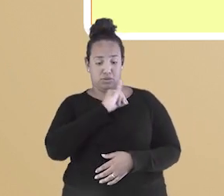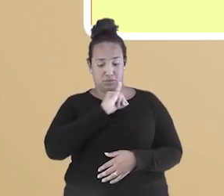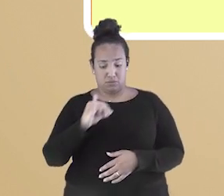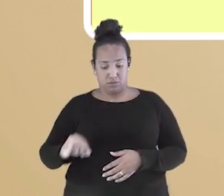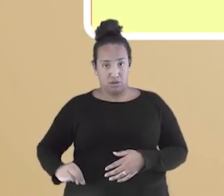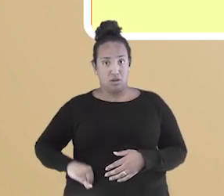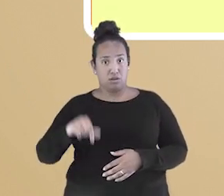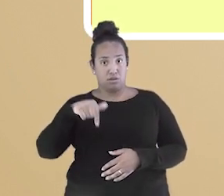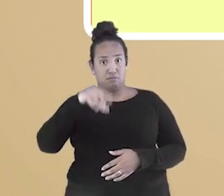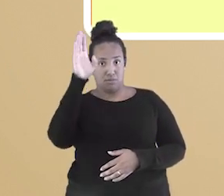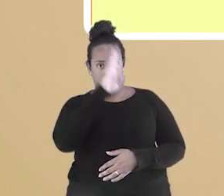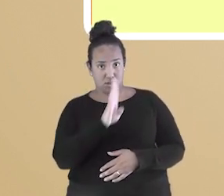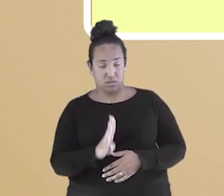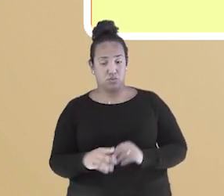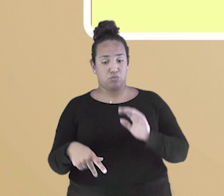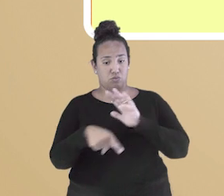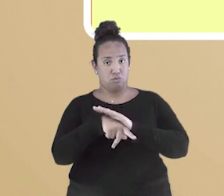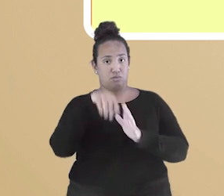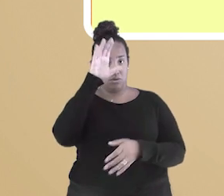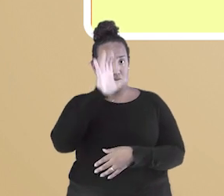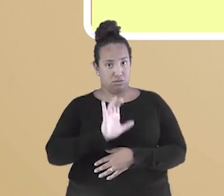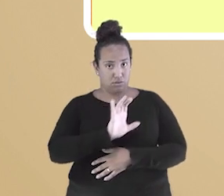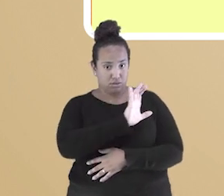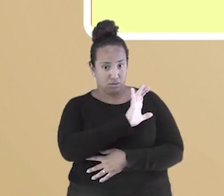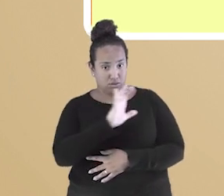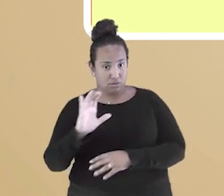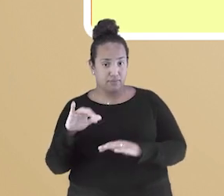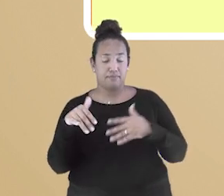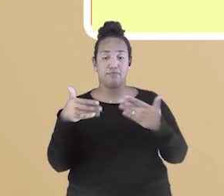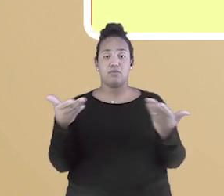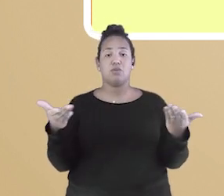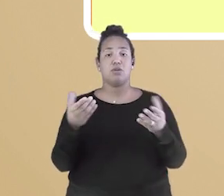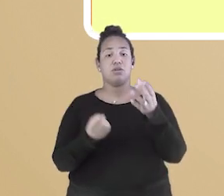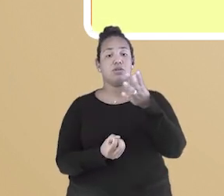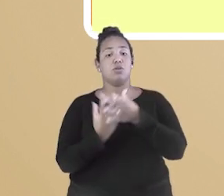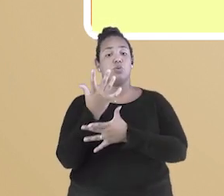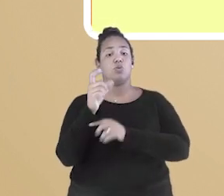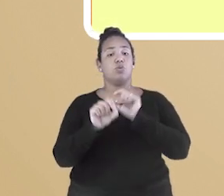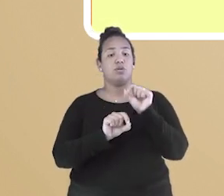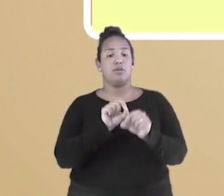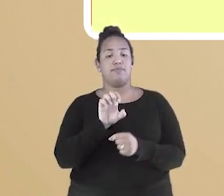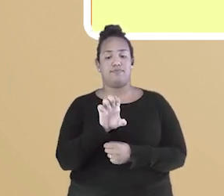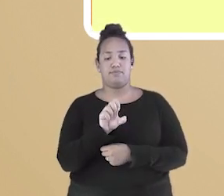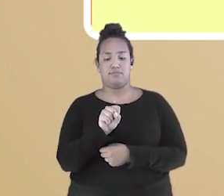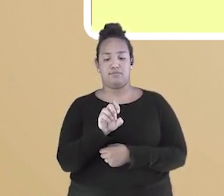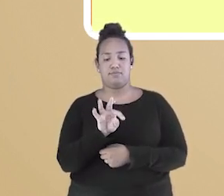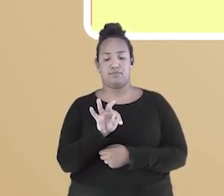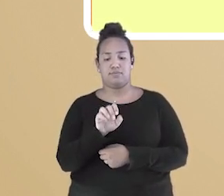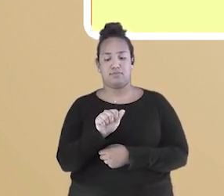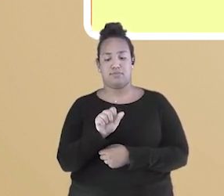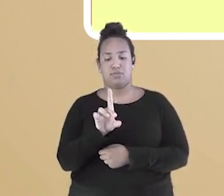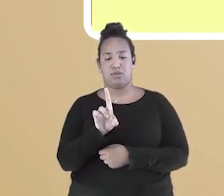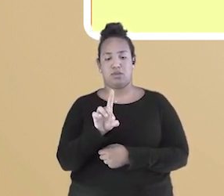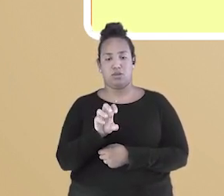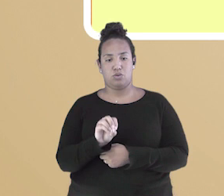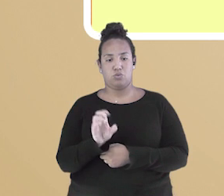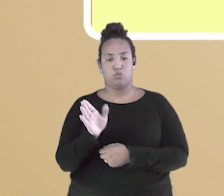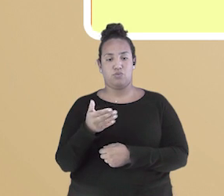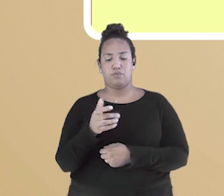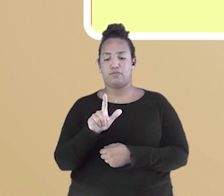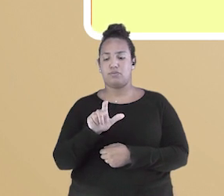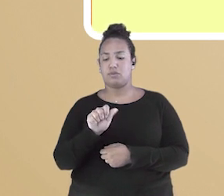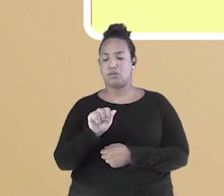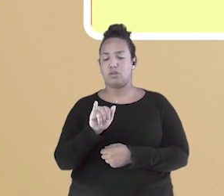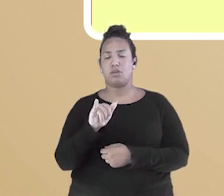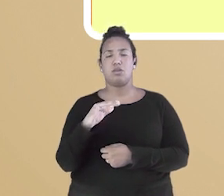Foi criado, então, o Estado laico. Isso é, significa que o país é neutro. Ele não apoia